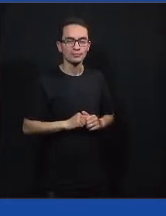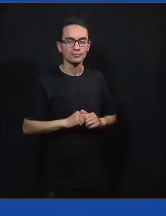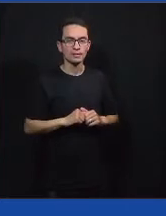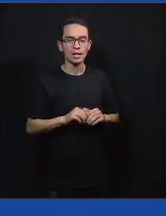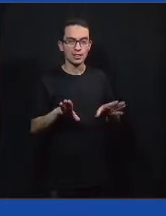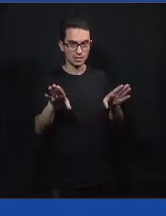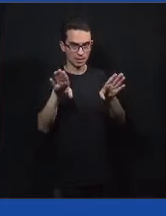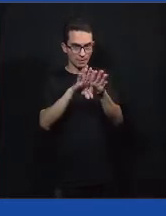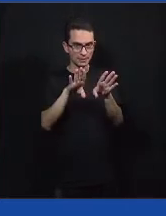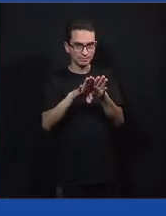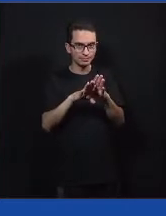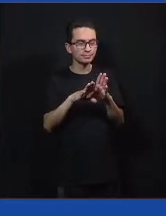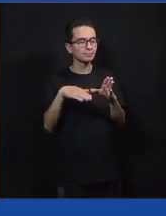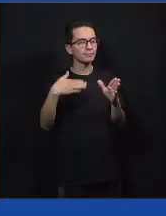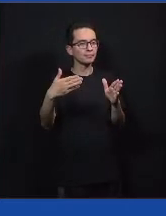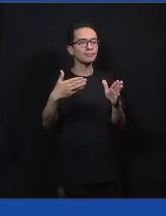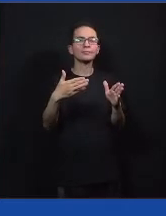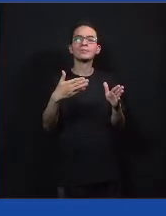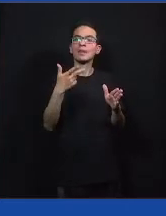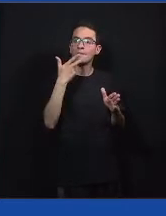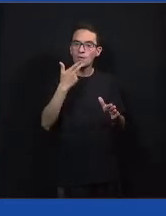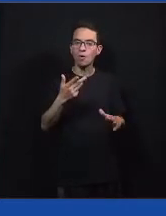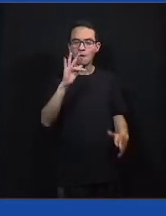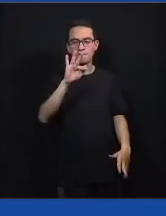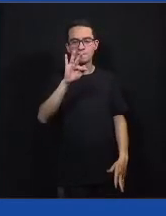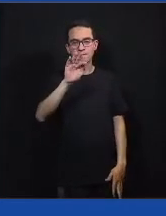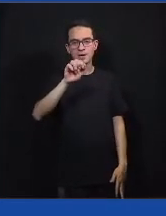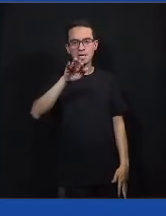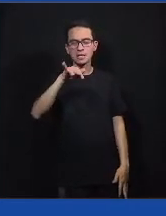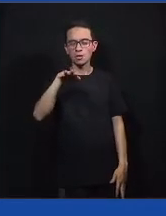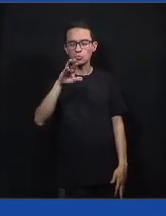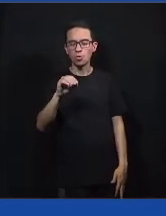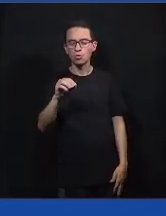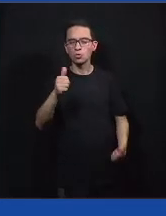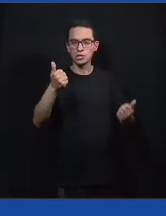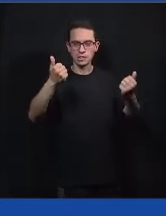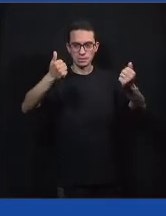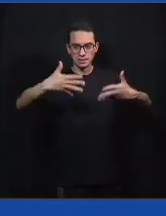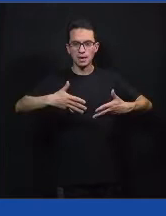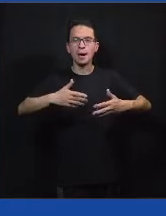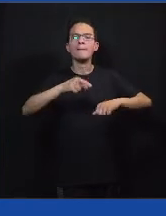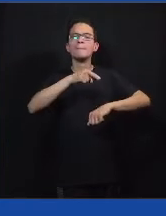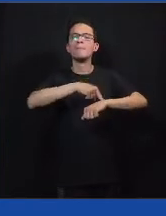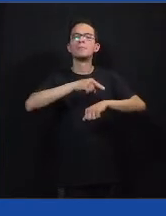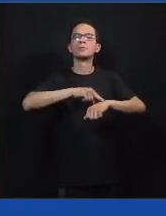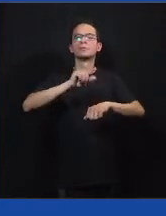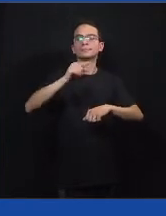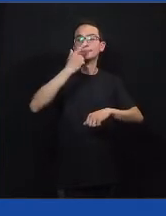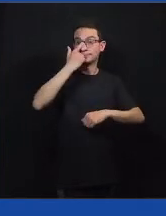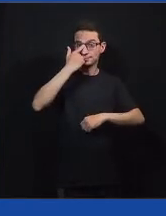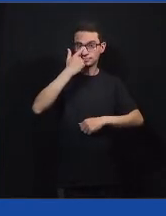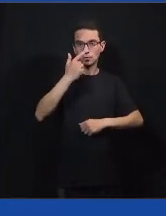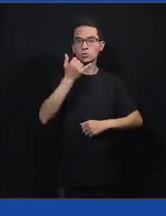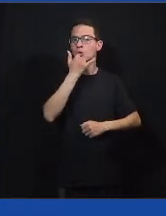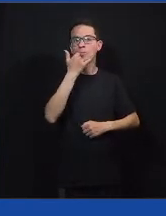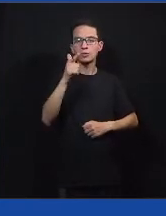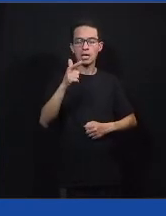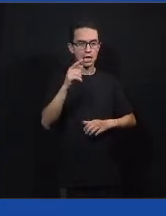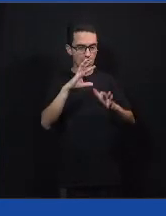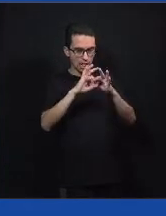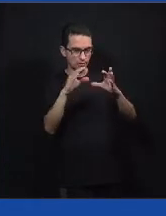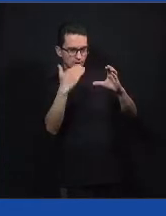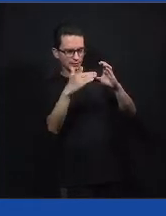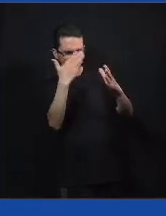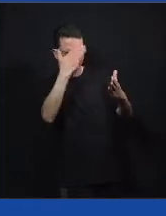E, enquanto isso, então, como o Fernando falou, vai existir um Mentimeter. Eu não sei se já está no chat, que eu não consigo ver